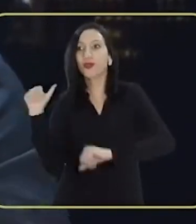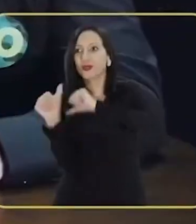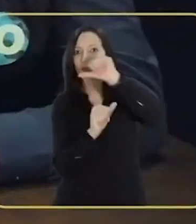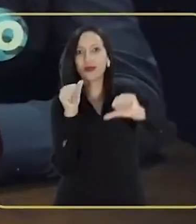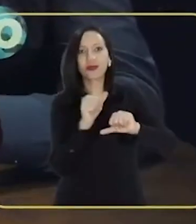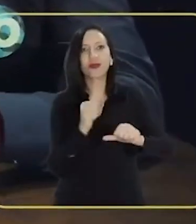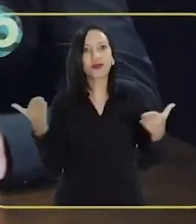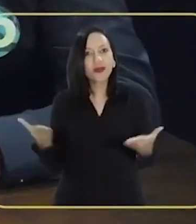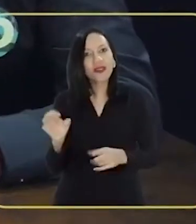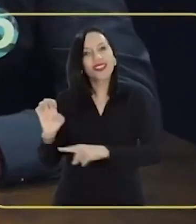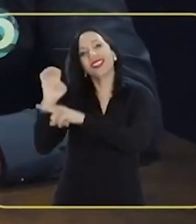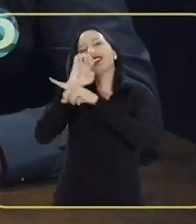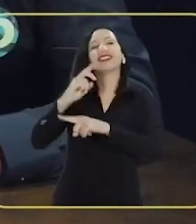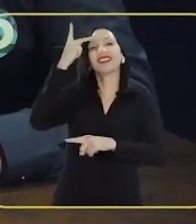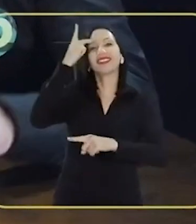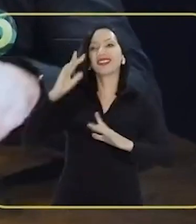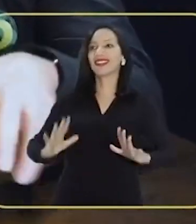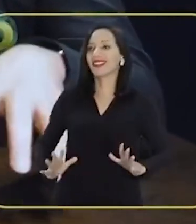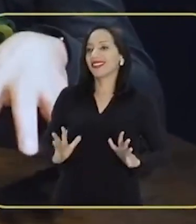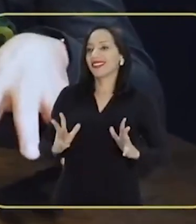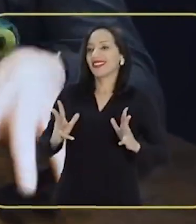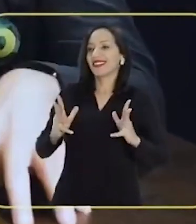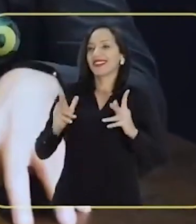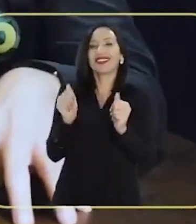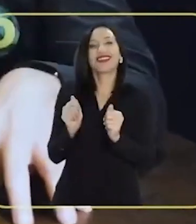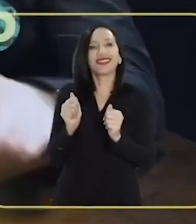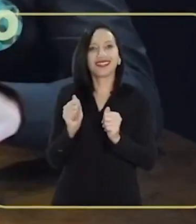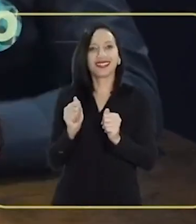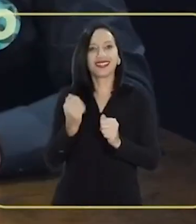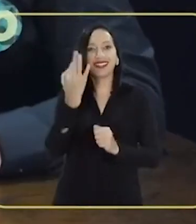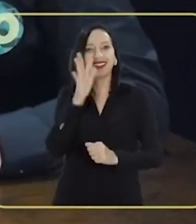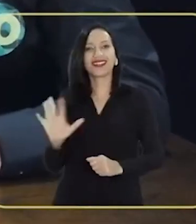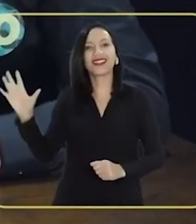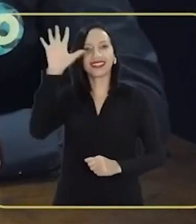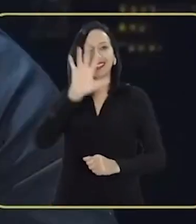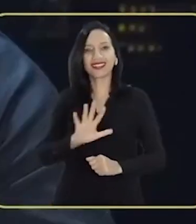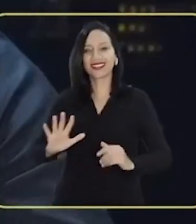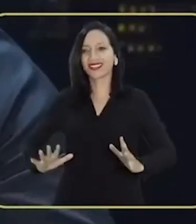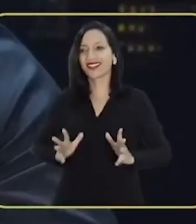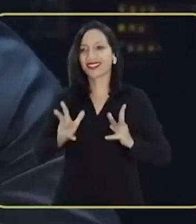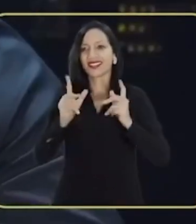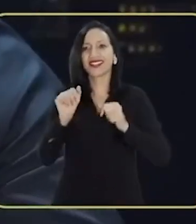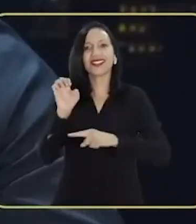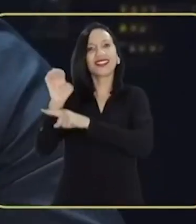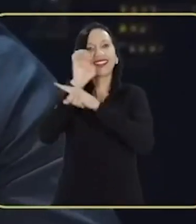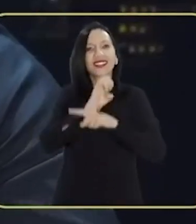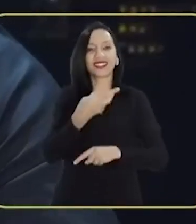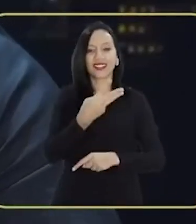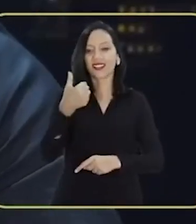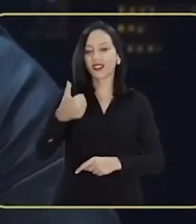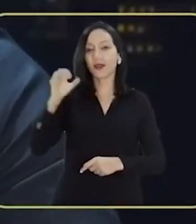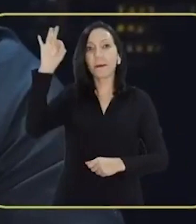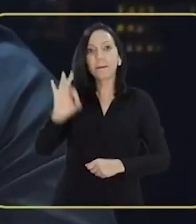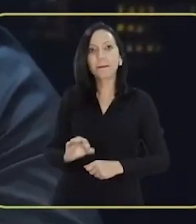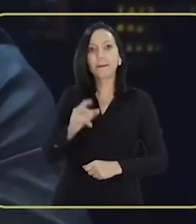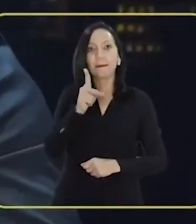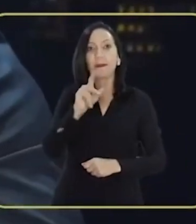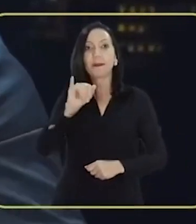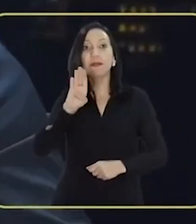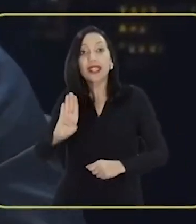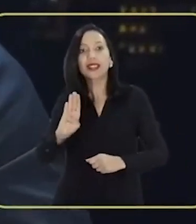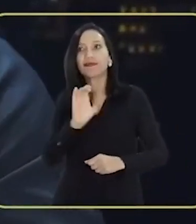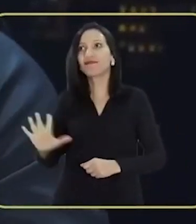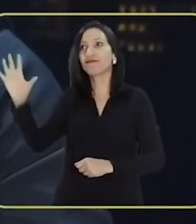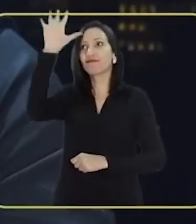mudando E agora o estado de São Paulo Que é o estado mais rio da federação Um estado que tem 31% do